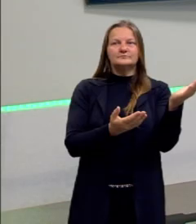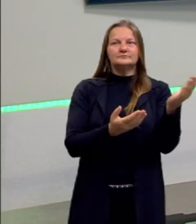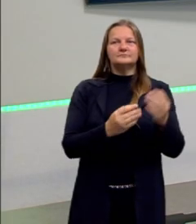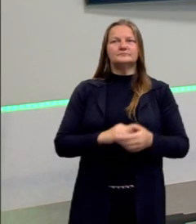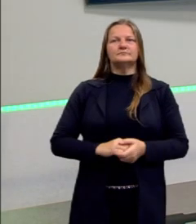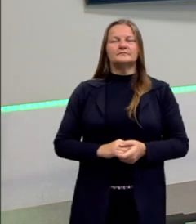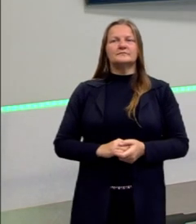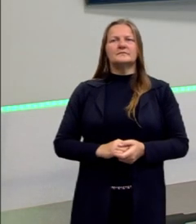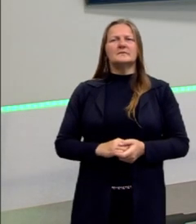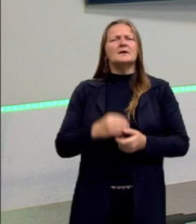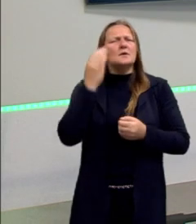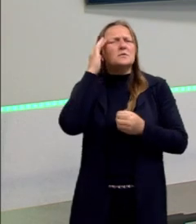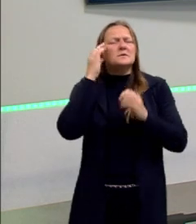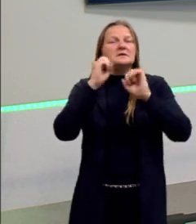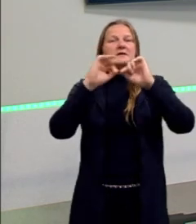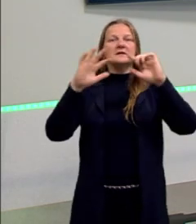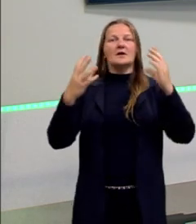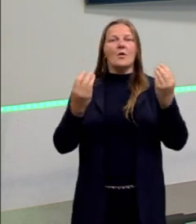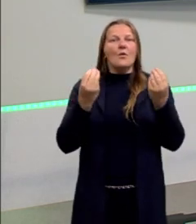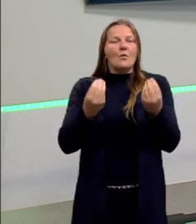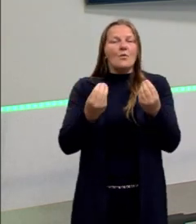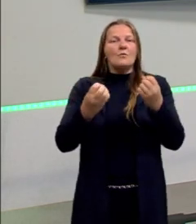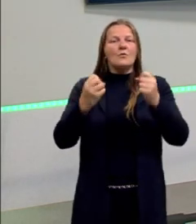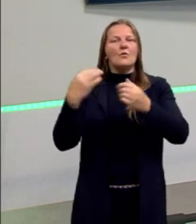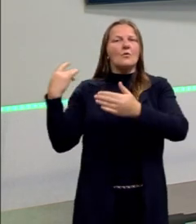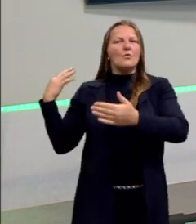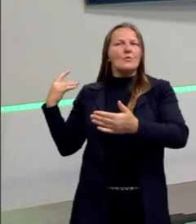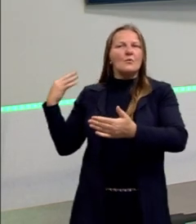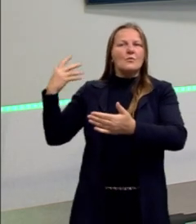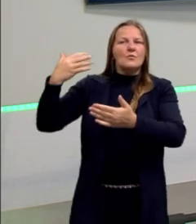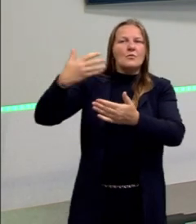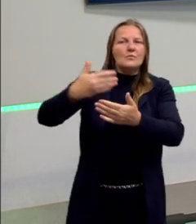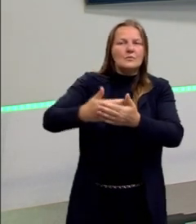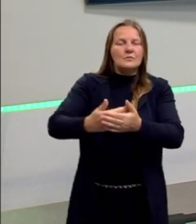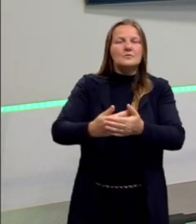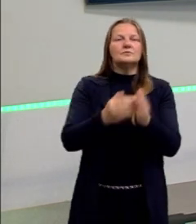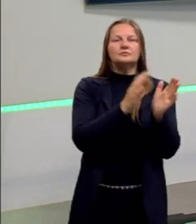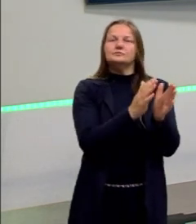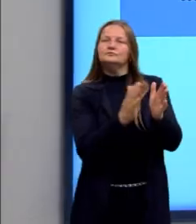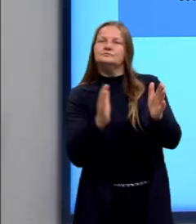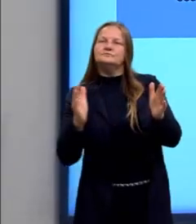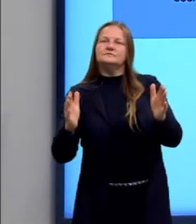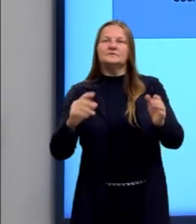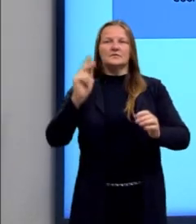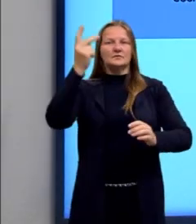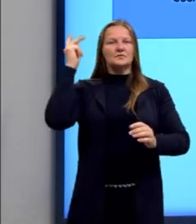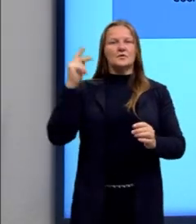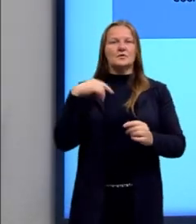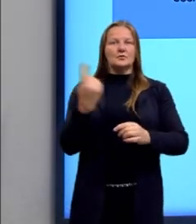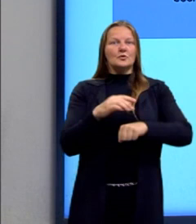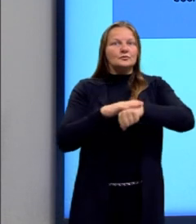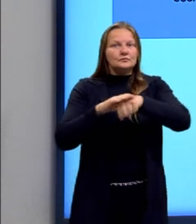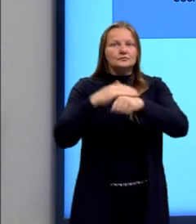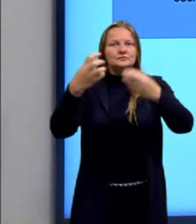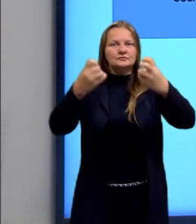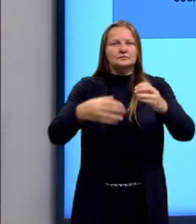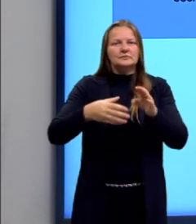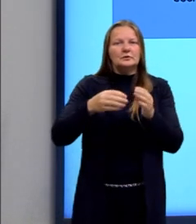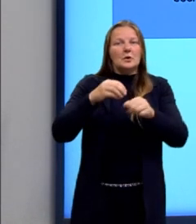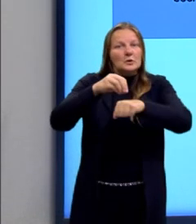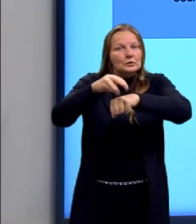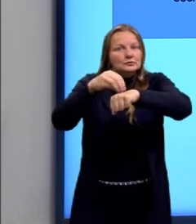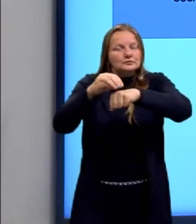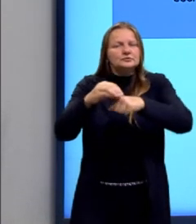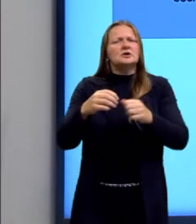gente entender esse período da história do qual nós estamos falando. Eu aconselho vocês a